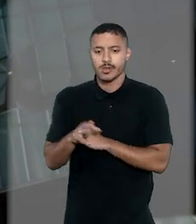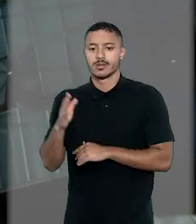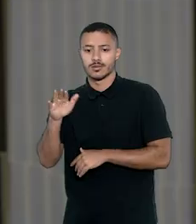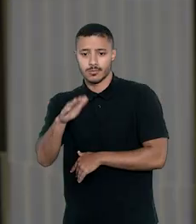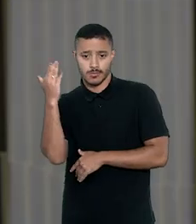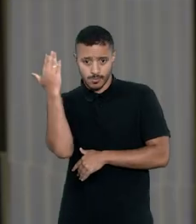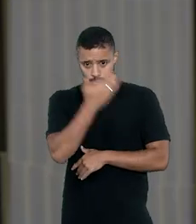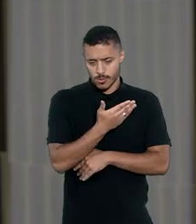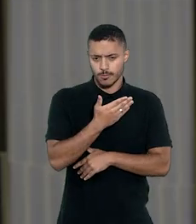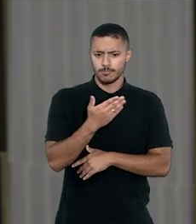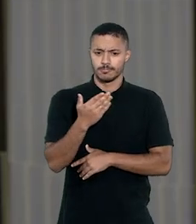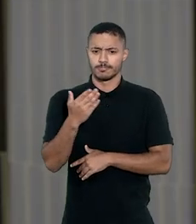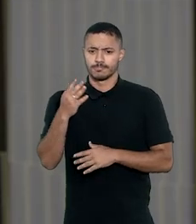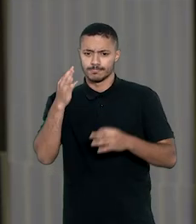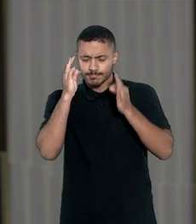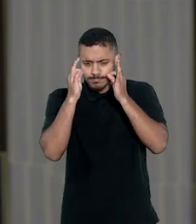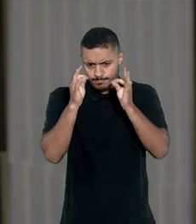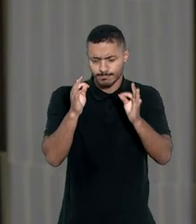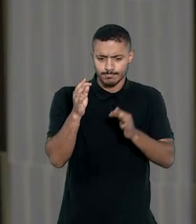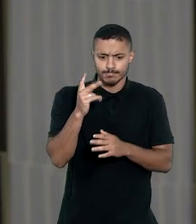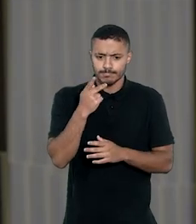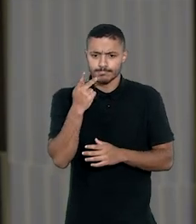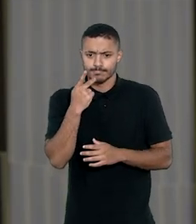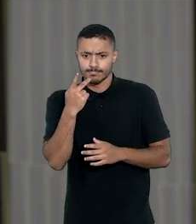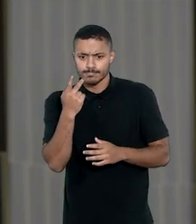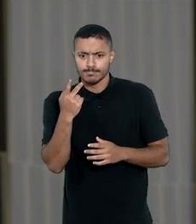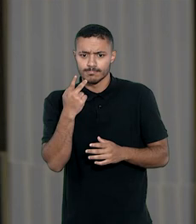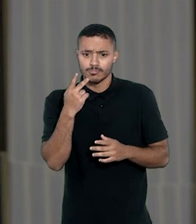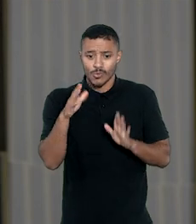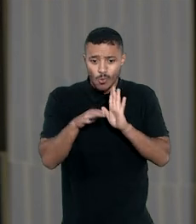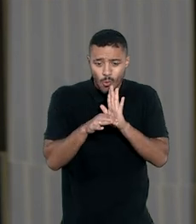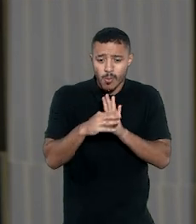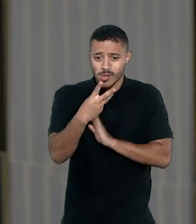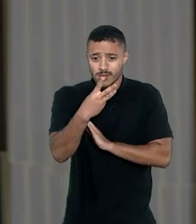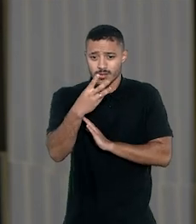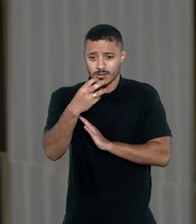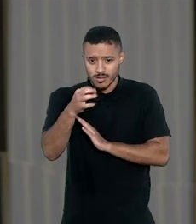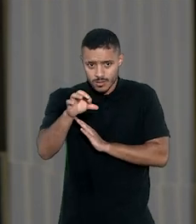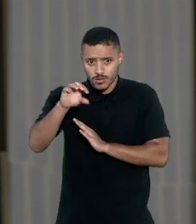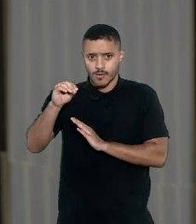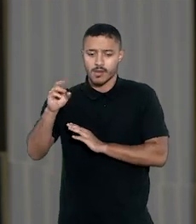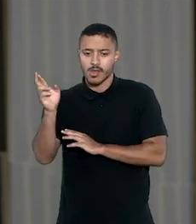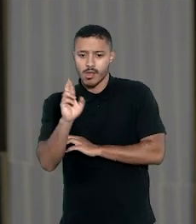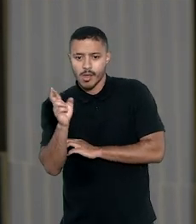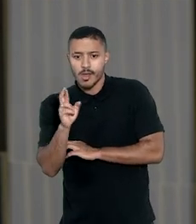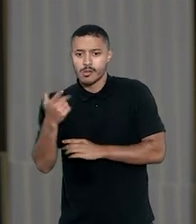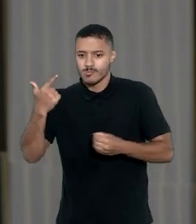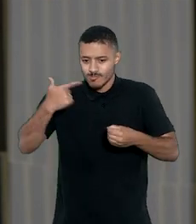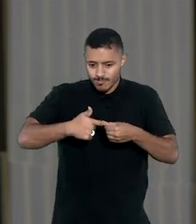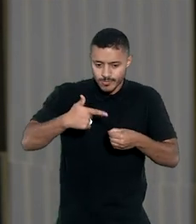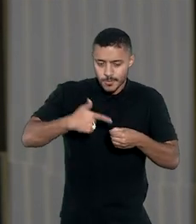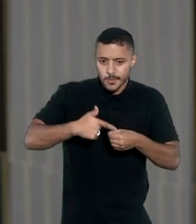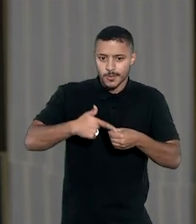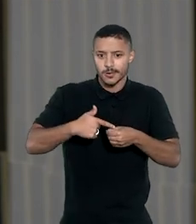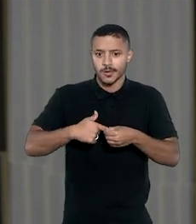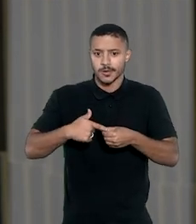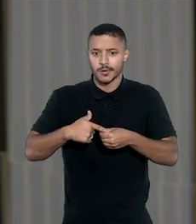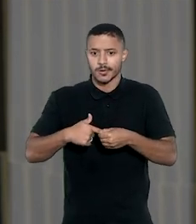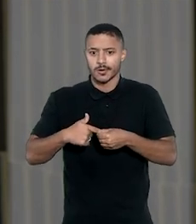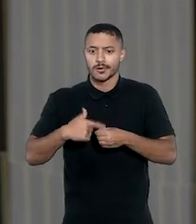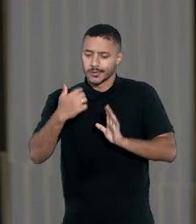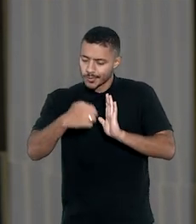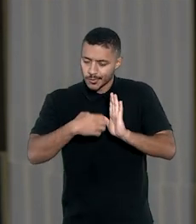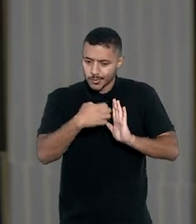de provas. De acordo com a denúncia, os réus detiveram o homem acreditando que ele teria roubado R$ 390 de um posto de